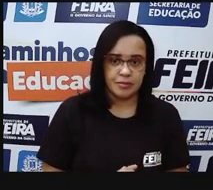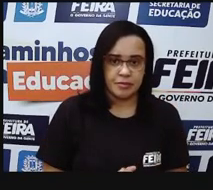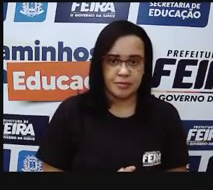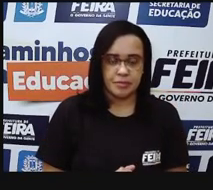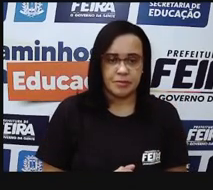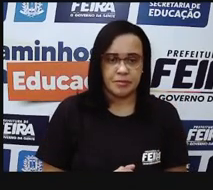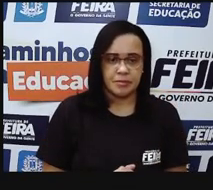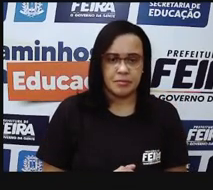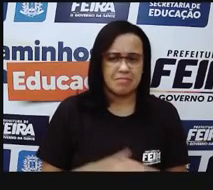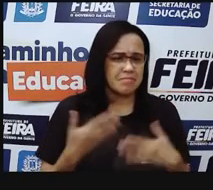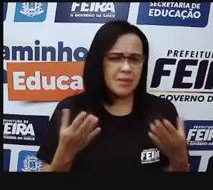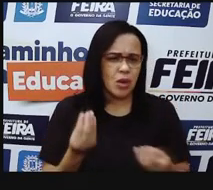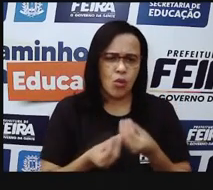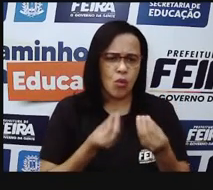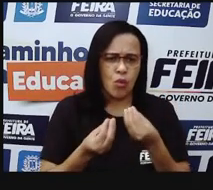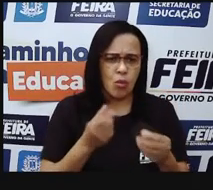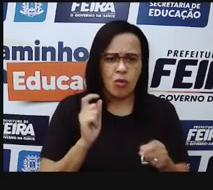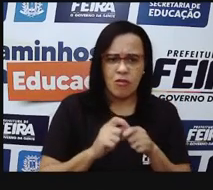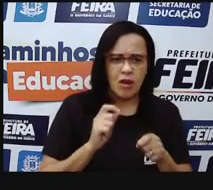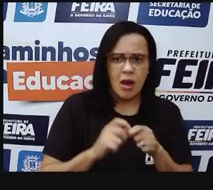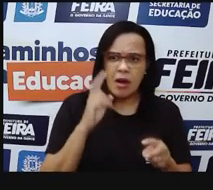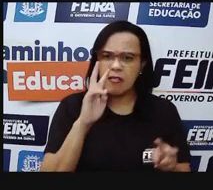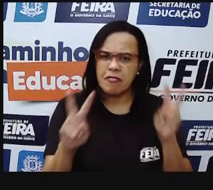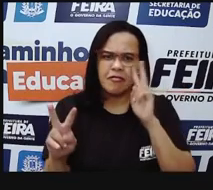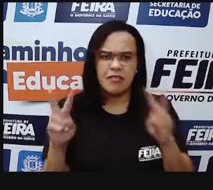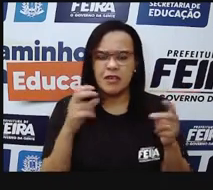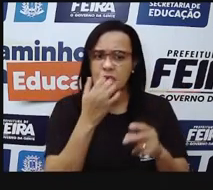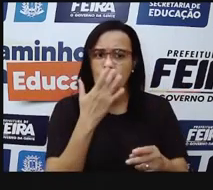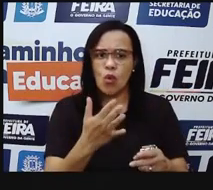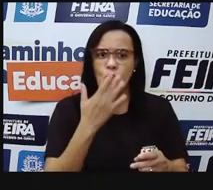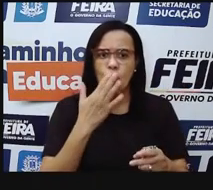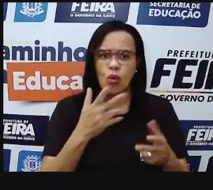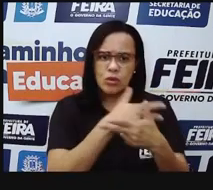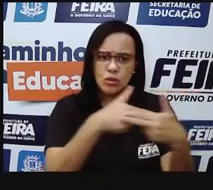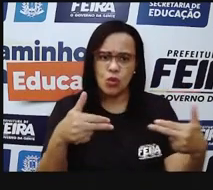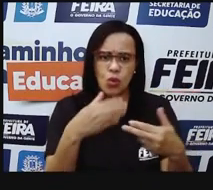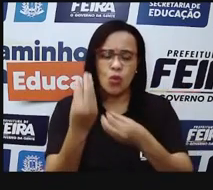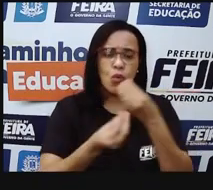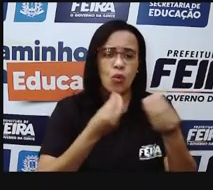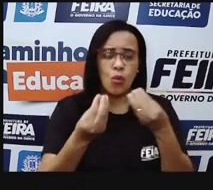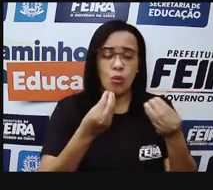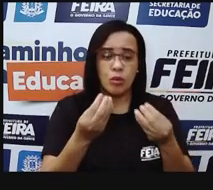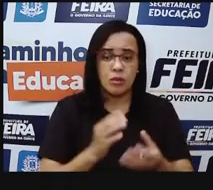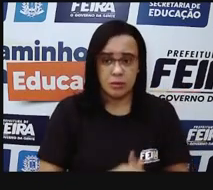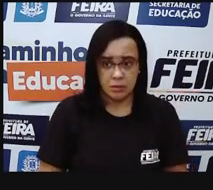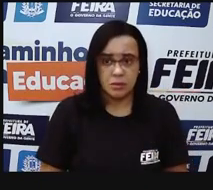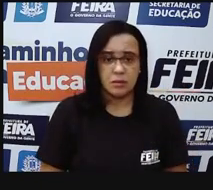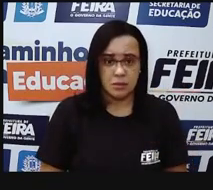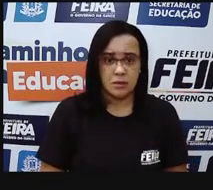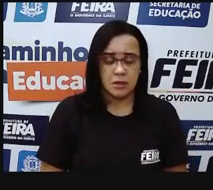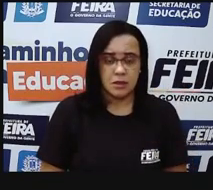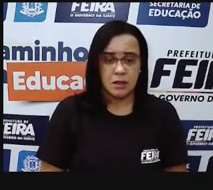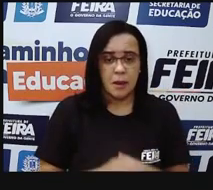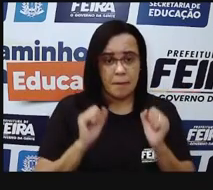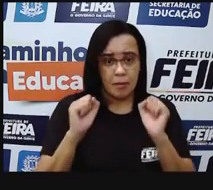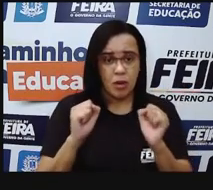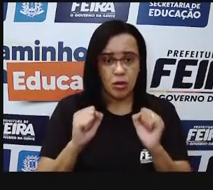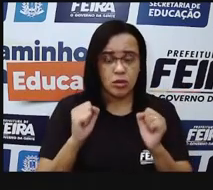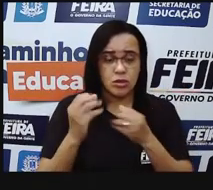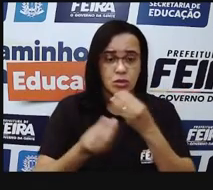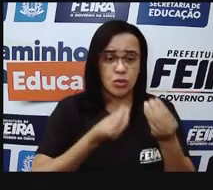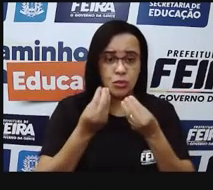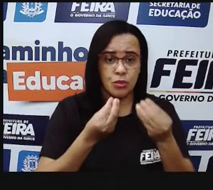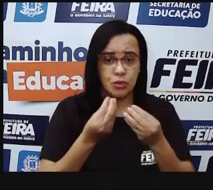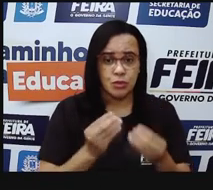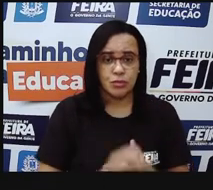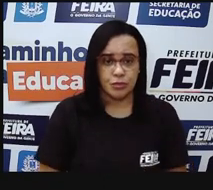faz, então, para enxergar as cores dos objetos, a gente vai enxergar as cores dos objetos porque